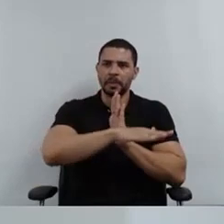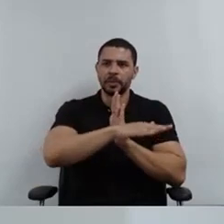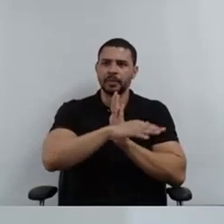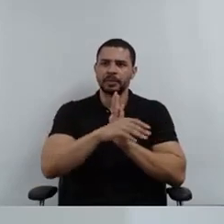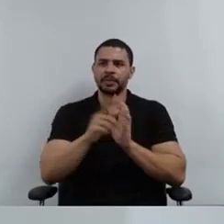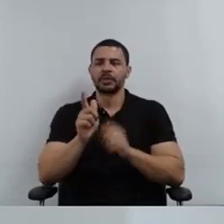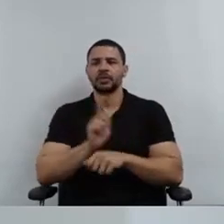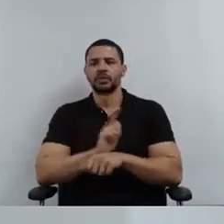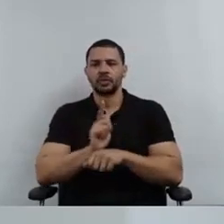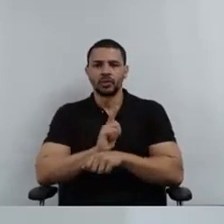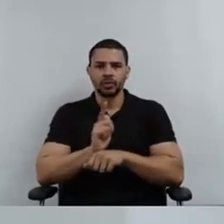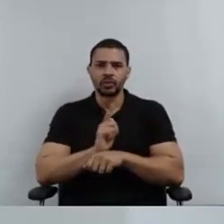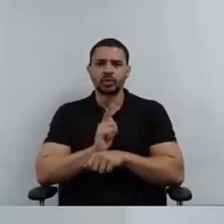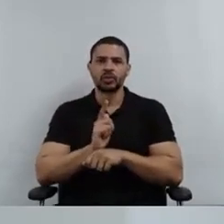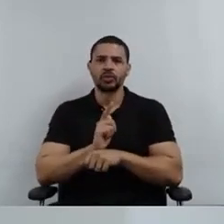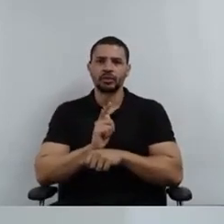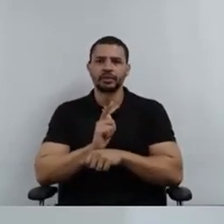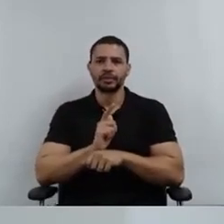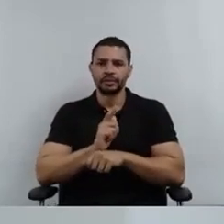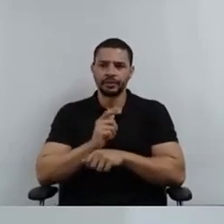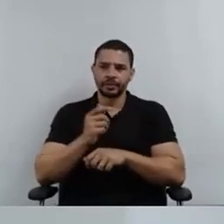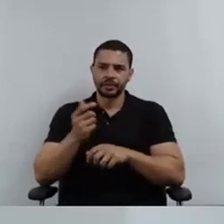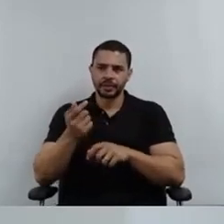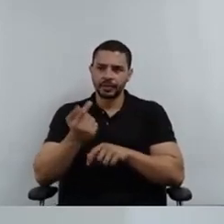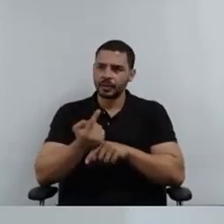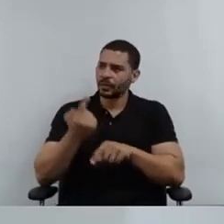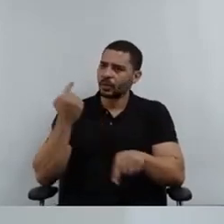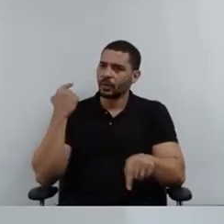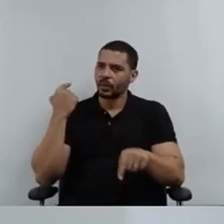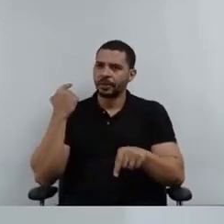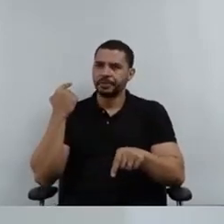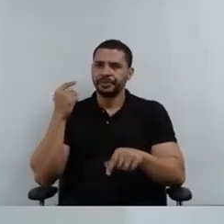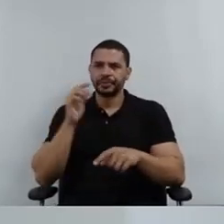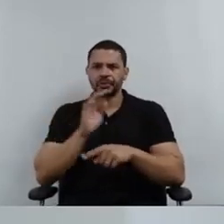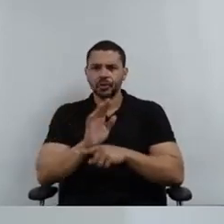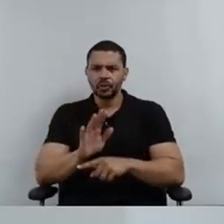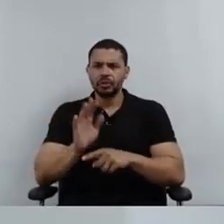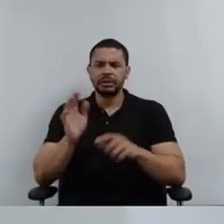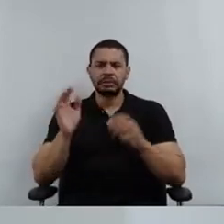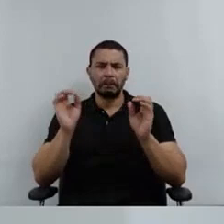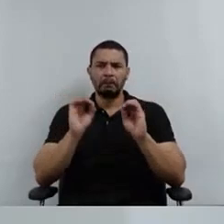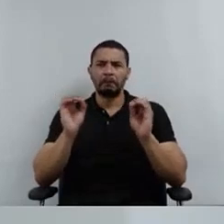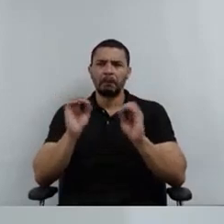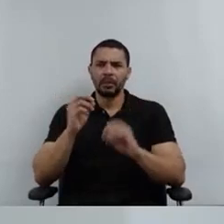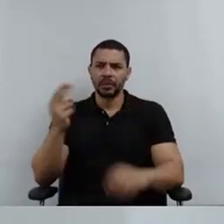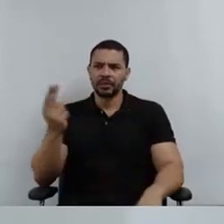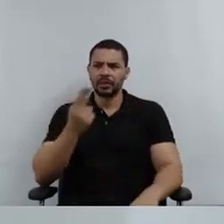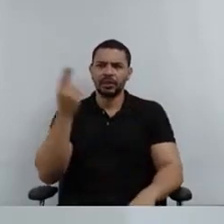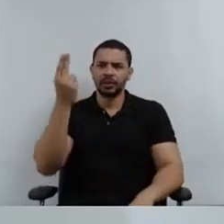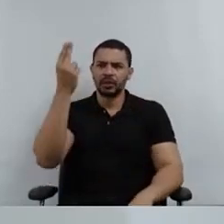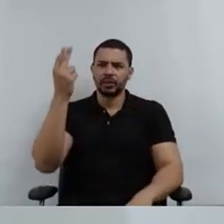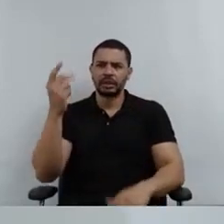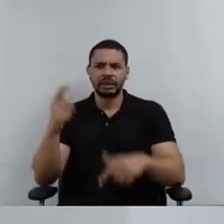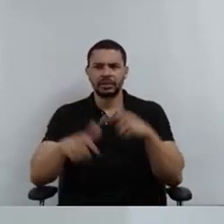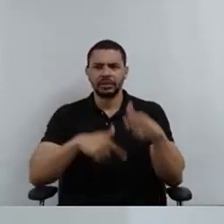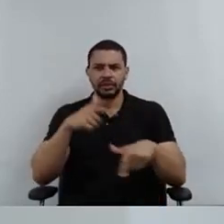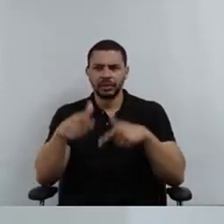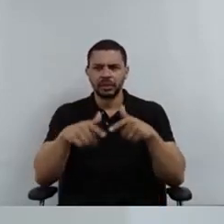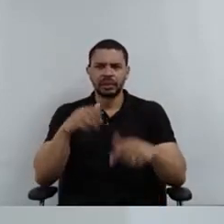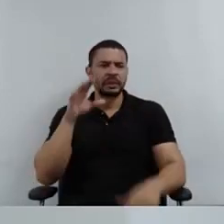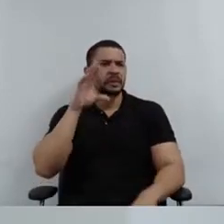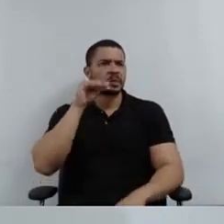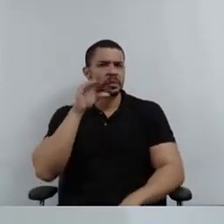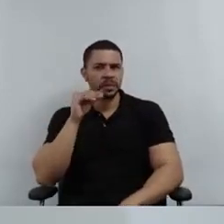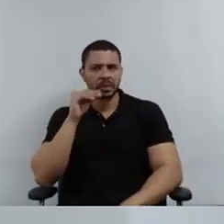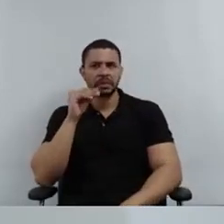do Executivo foram conservadoras e pouco favoráveis à valorização dos serviços públicos, dos servidores públicos,